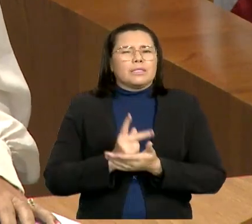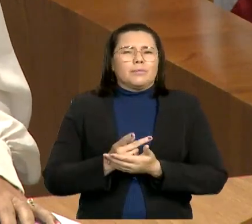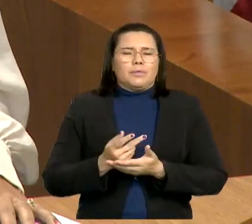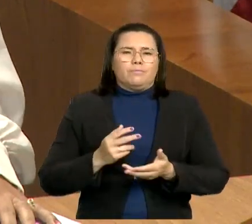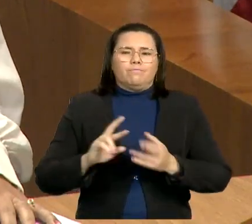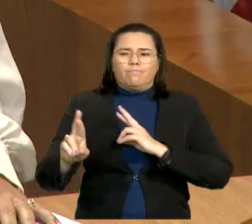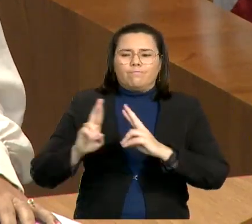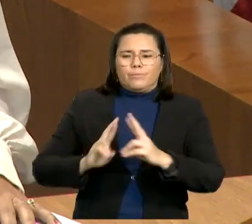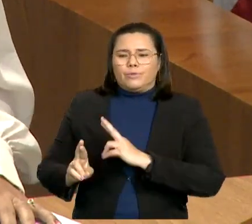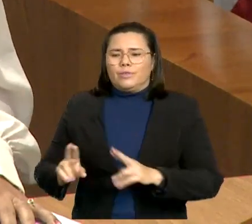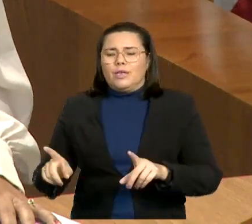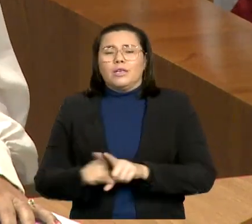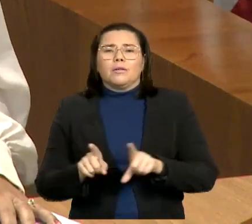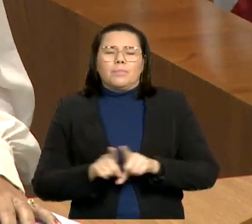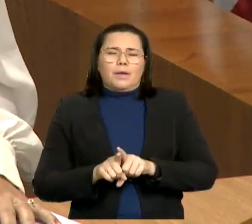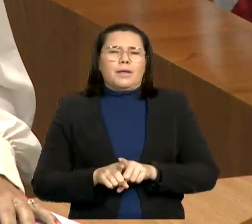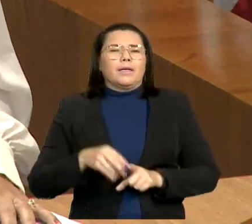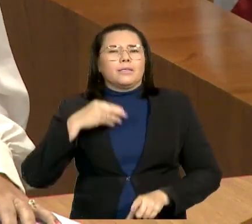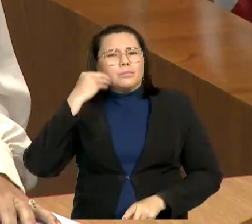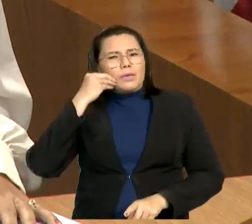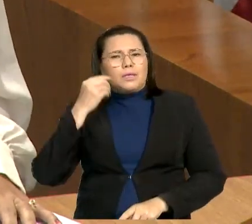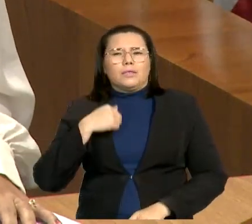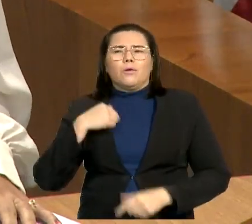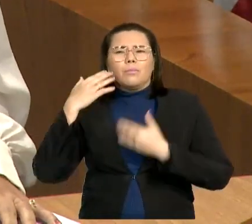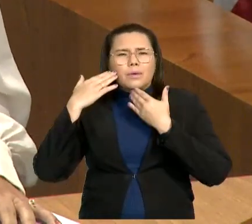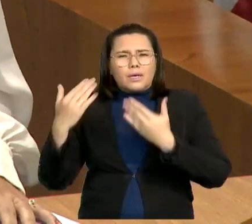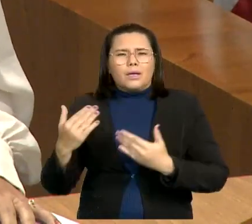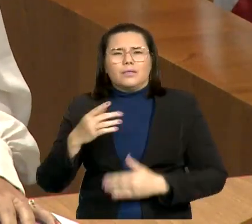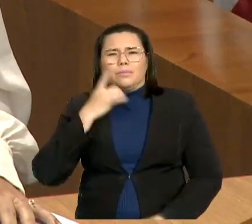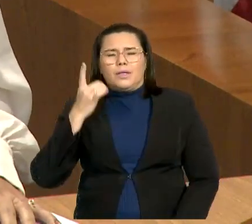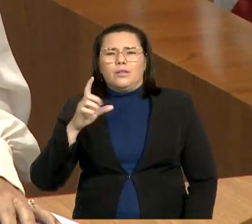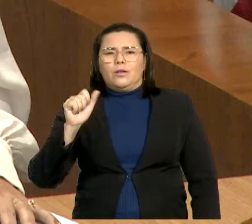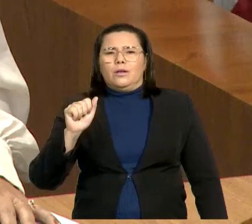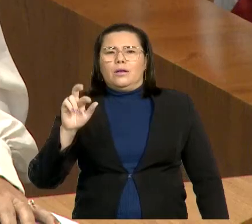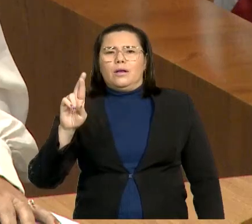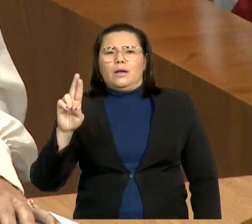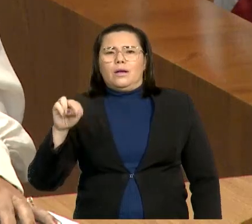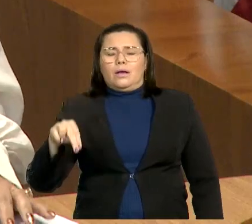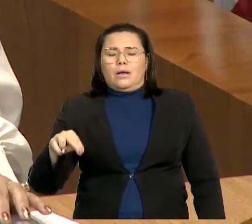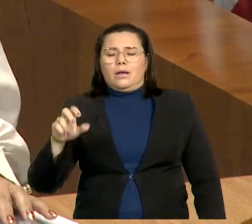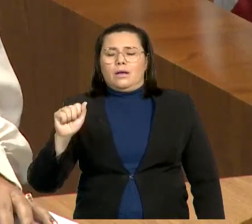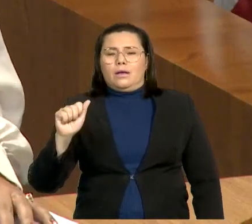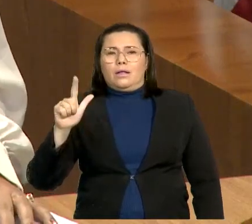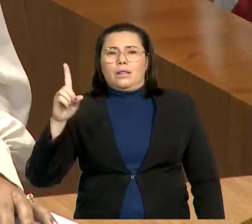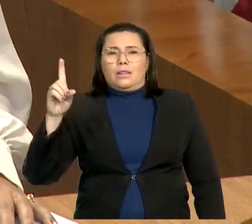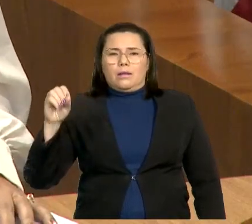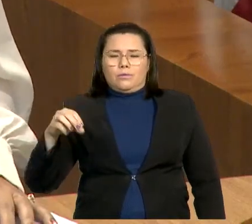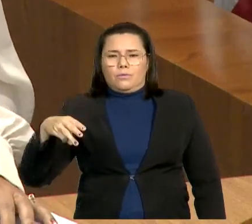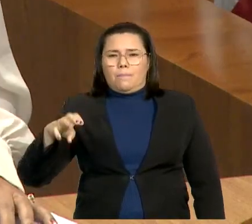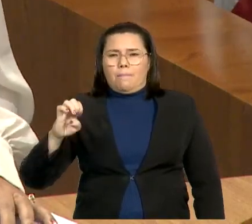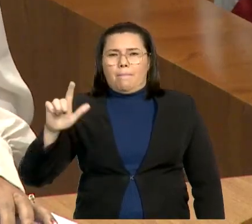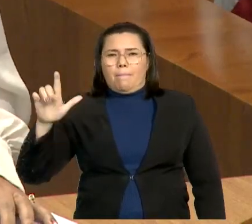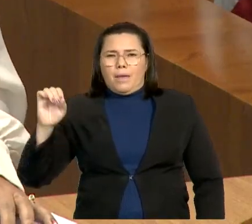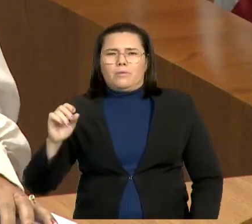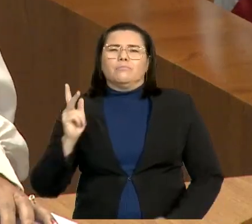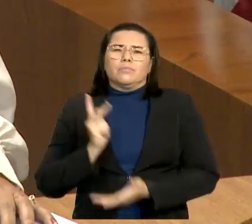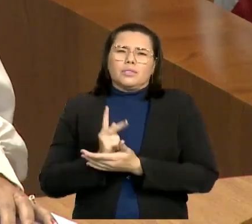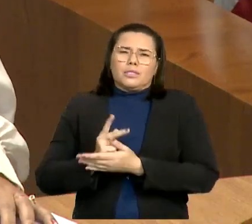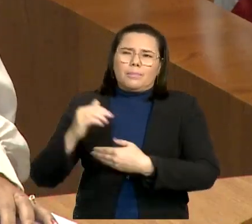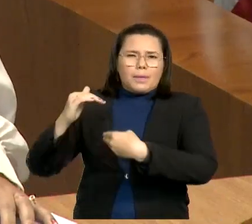deputado Arnaldo Melo, que está sentado ao meu lado, por essa troca de experiência durante esse período de mandato. Estendo meus